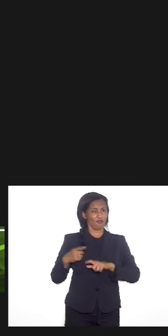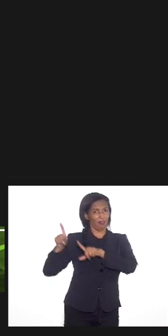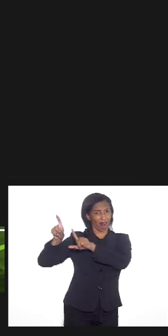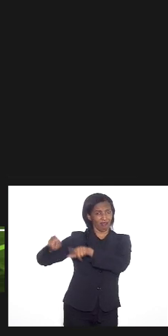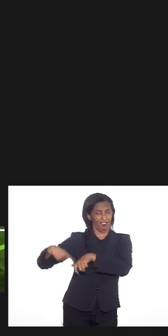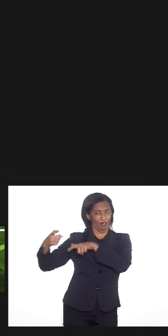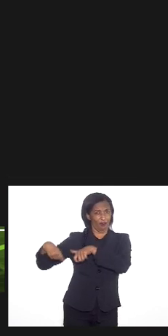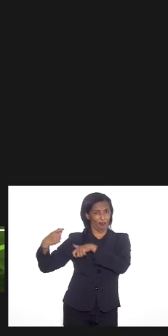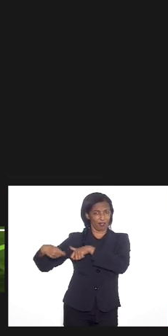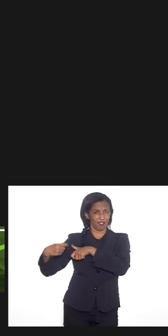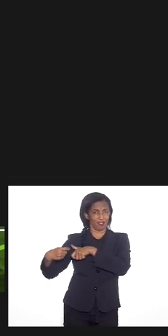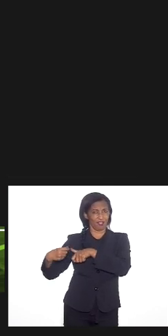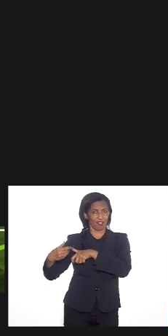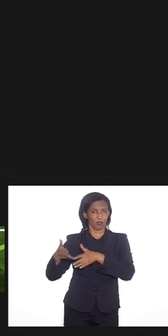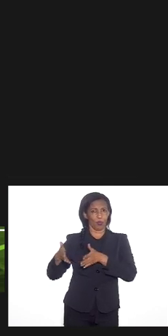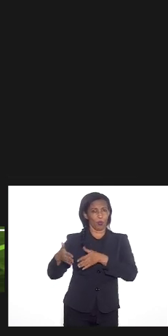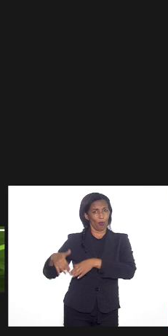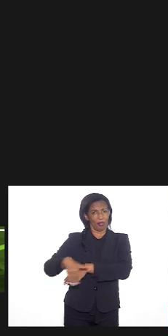estrada agora